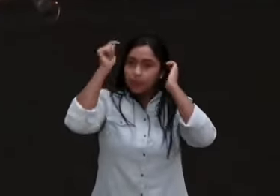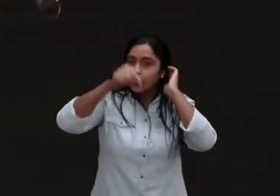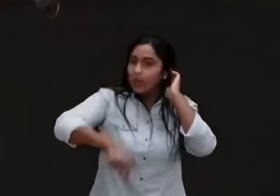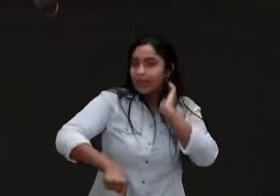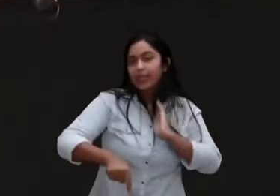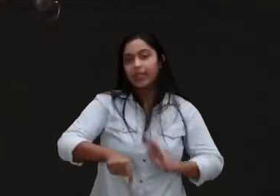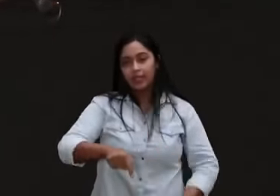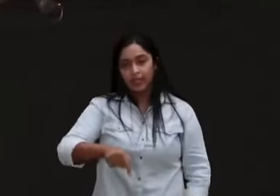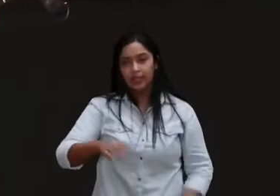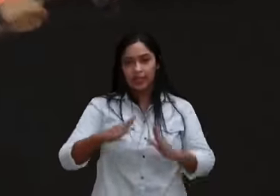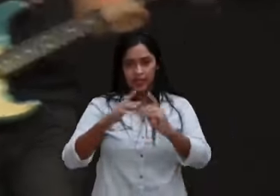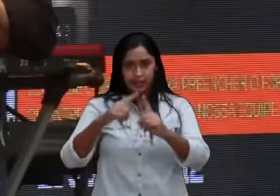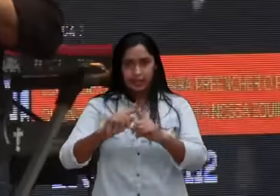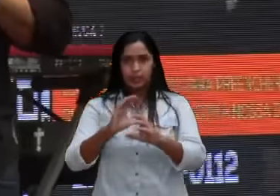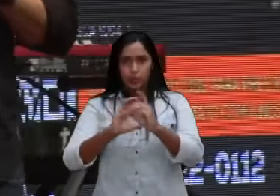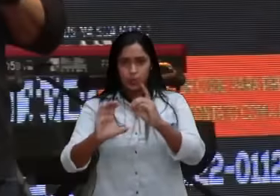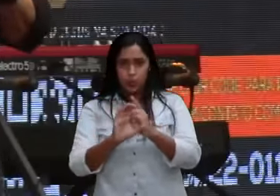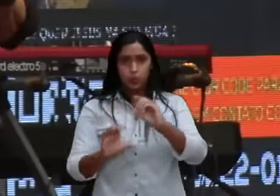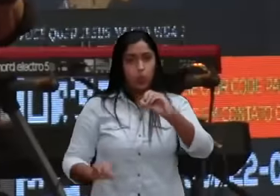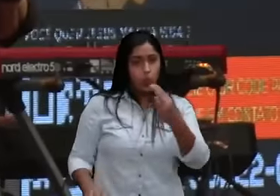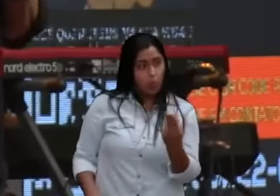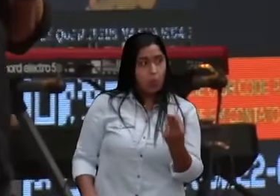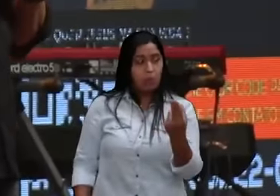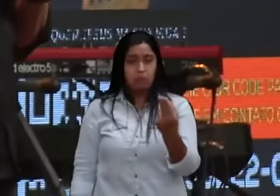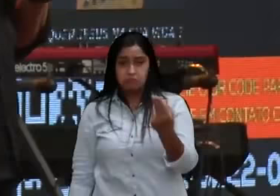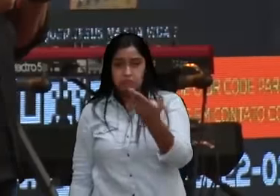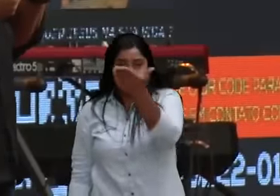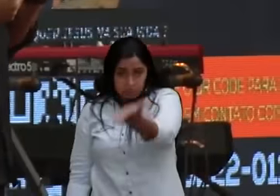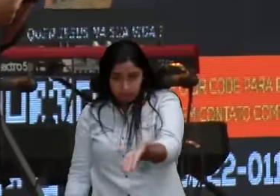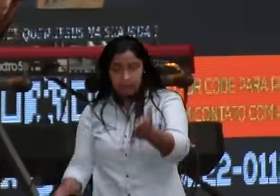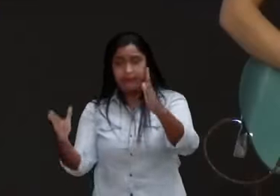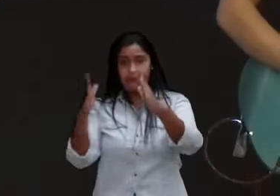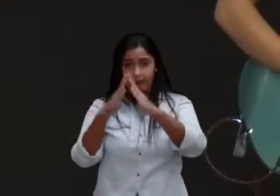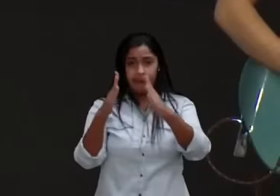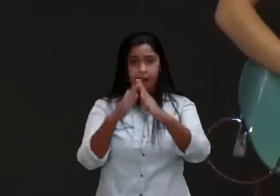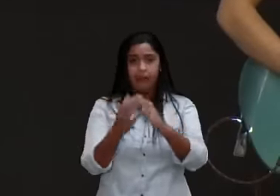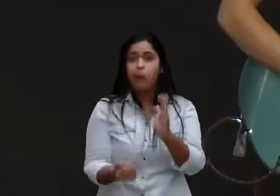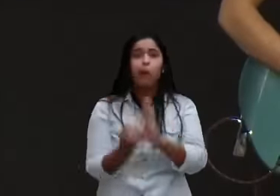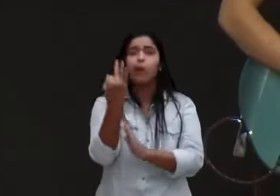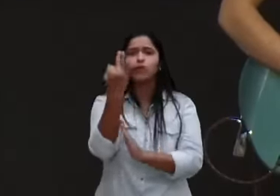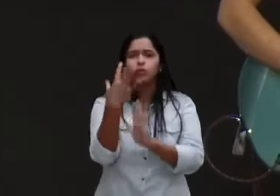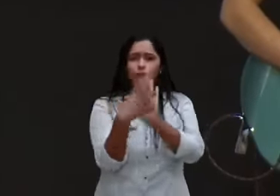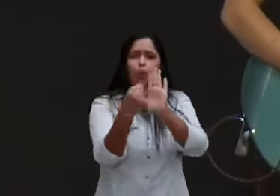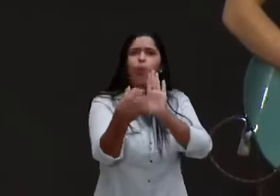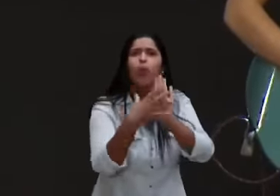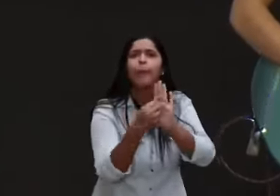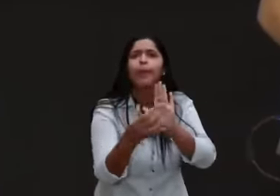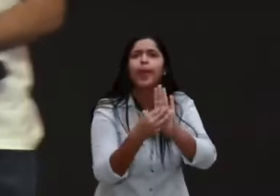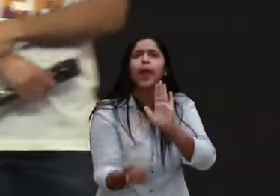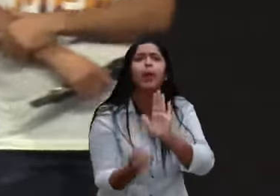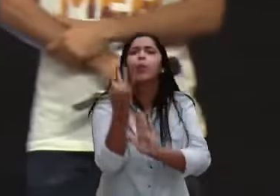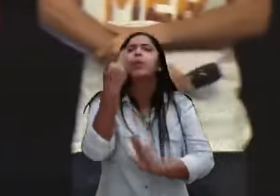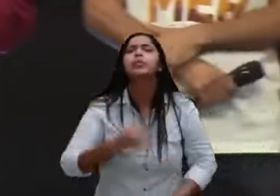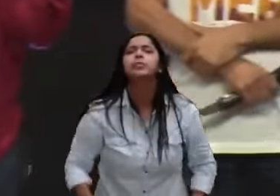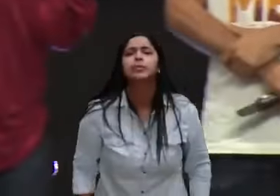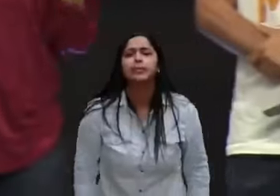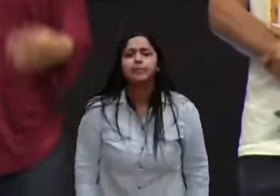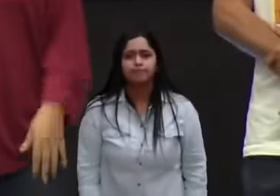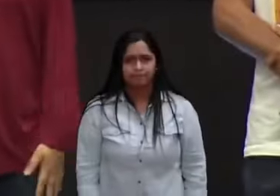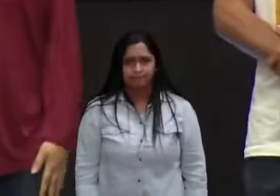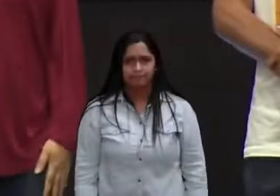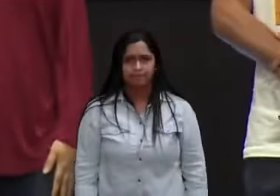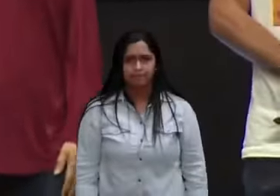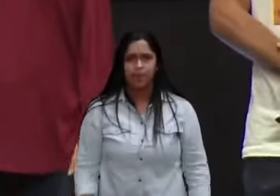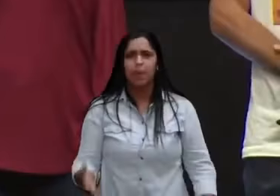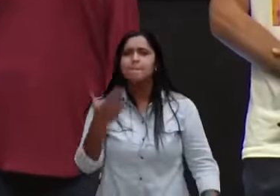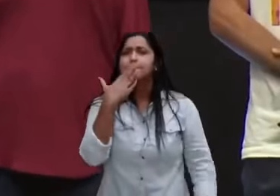se você está aqui no culto, e fez essa oração, dizendo, eu quero uma nova vida em Jesus, eu queria te fazer um pedido, eu queria que você, estendesse a